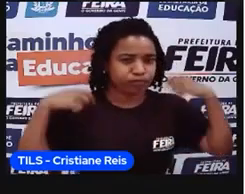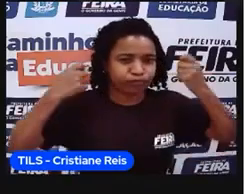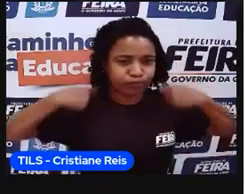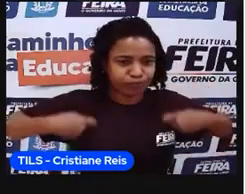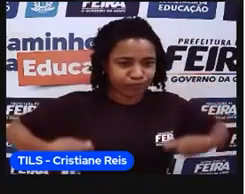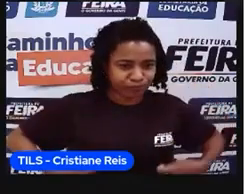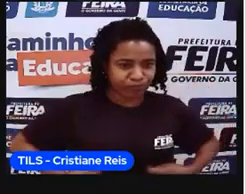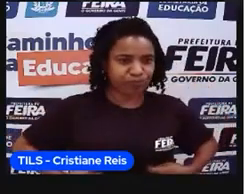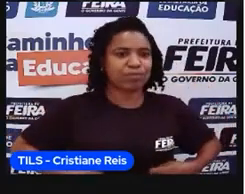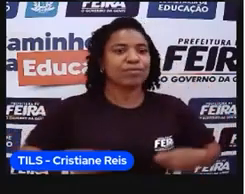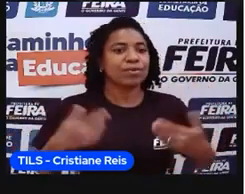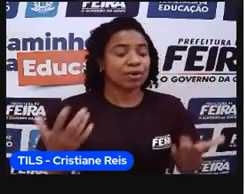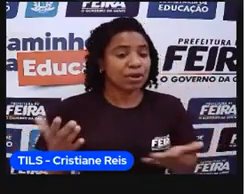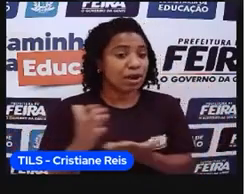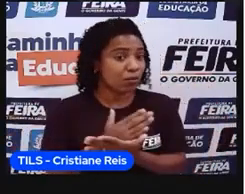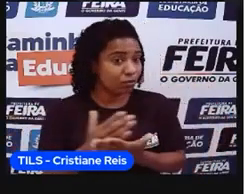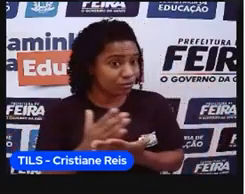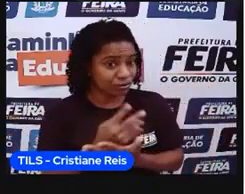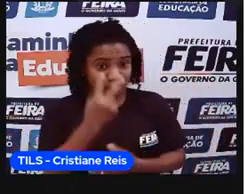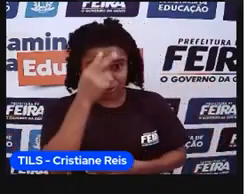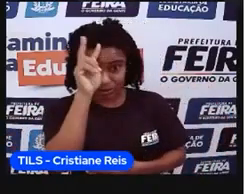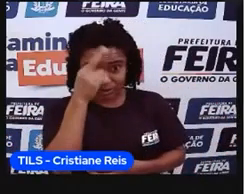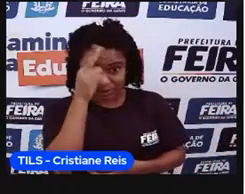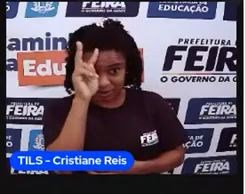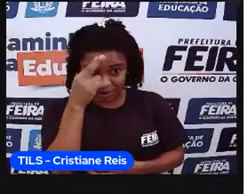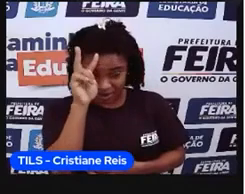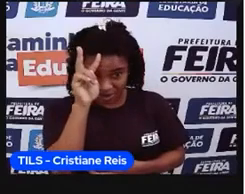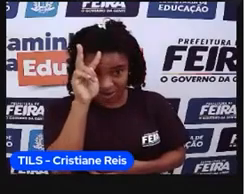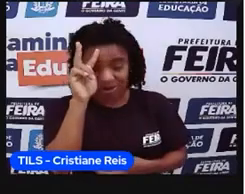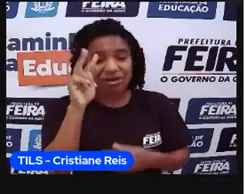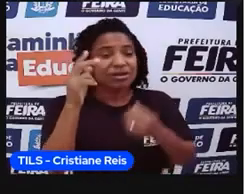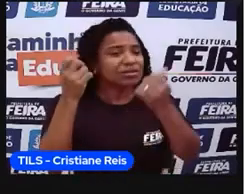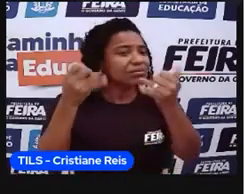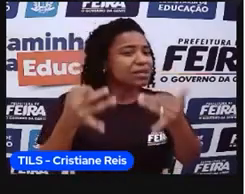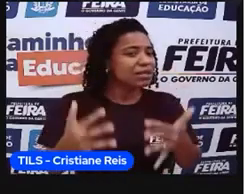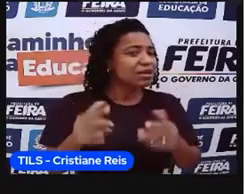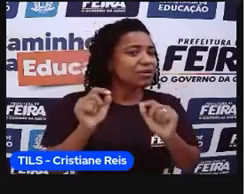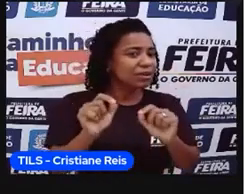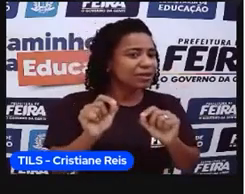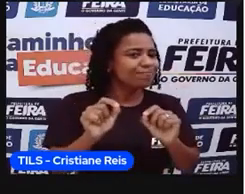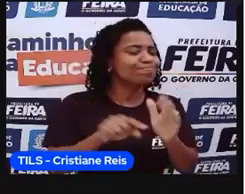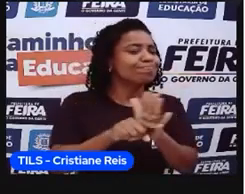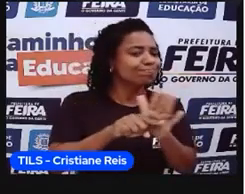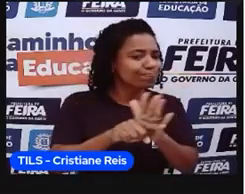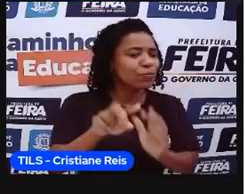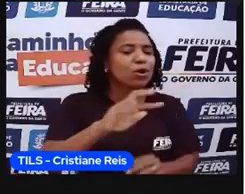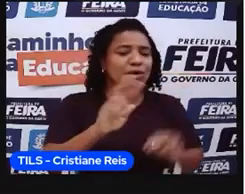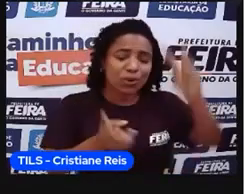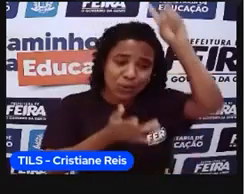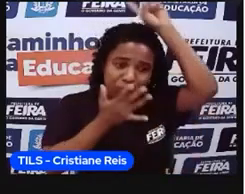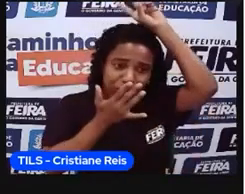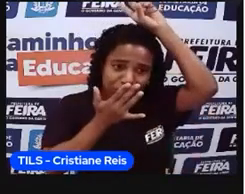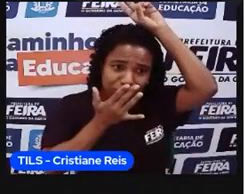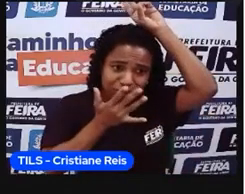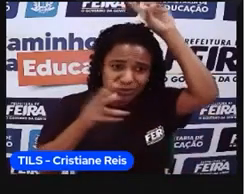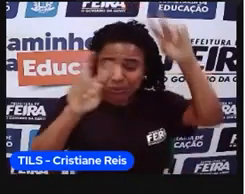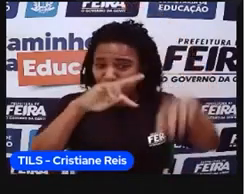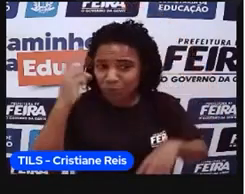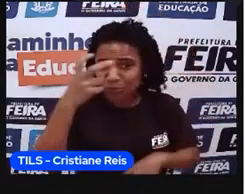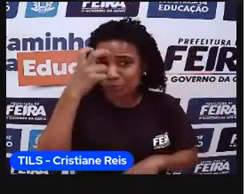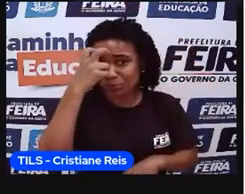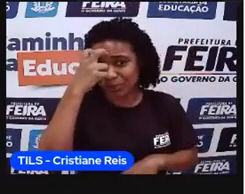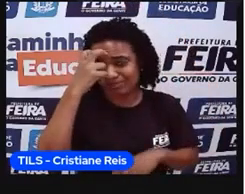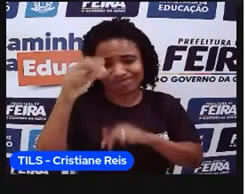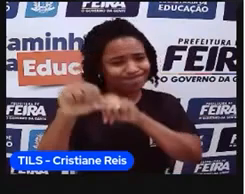historiadores colocam que houve um processo, né, de aculturação indígena nesse processo, nesse período aí, que foi onde começou, né, o processo de